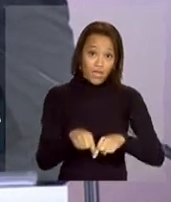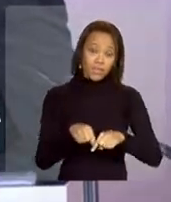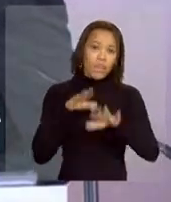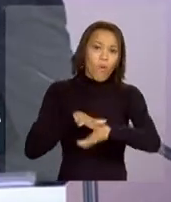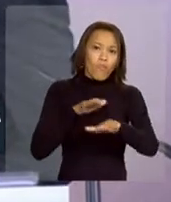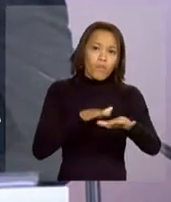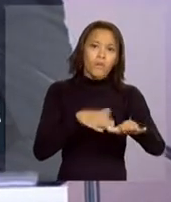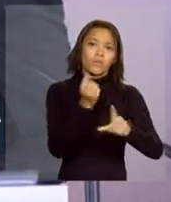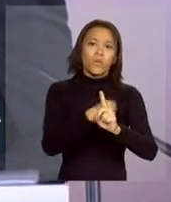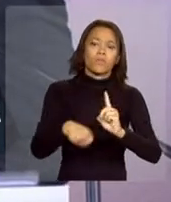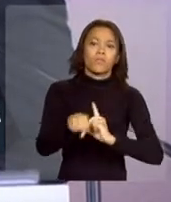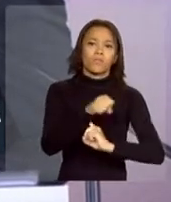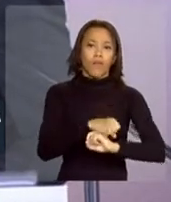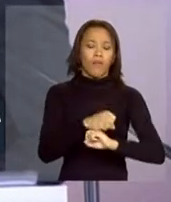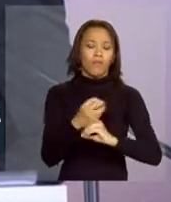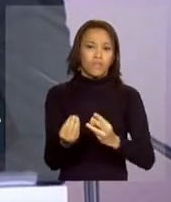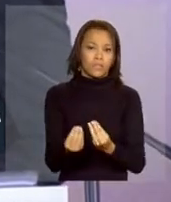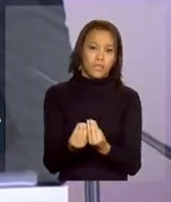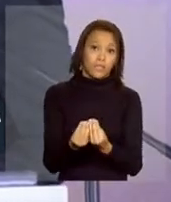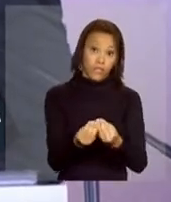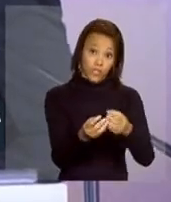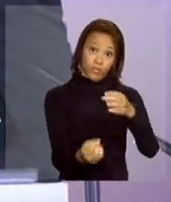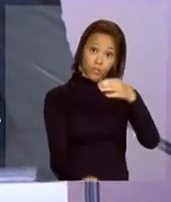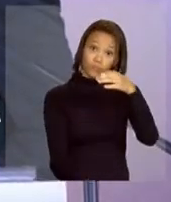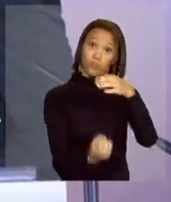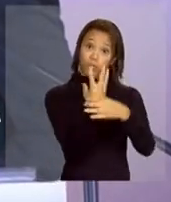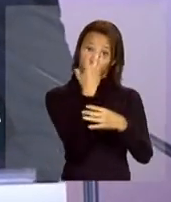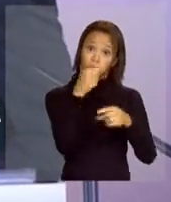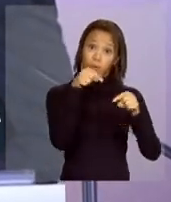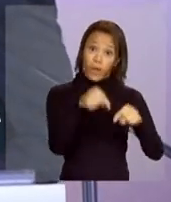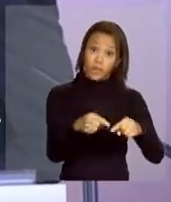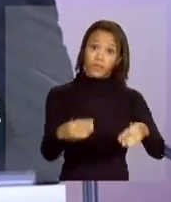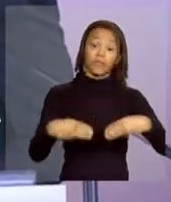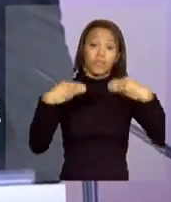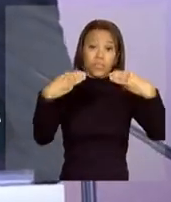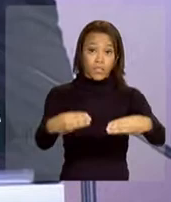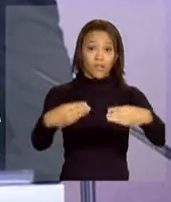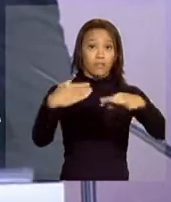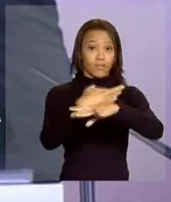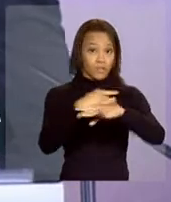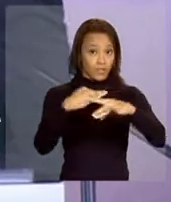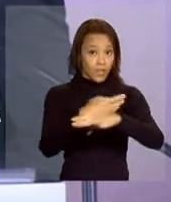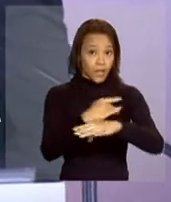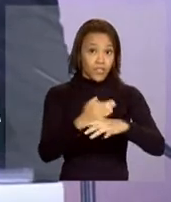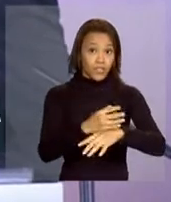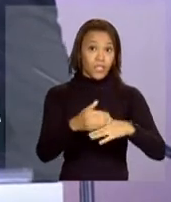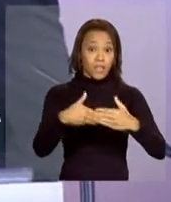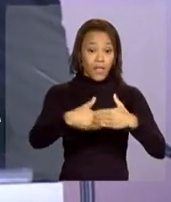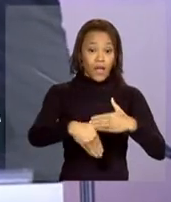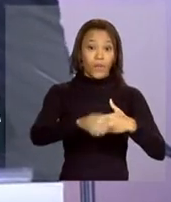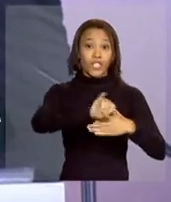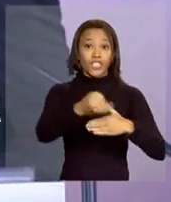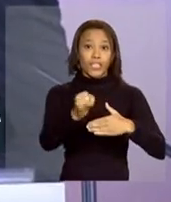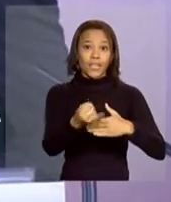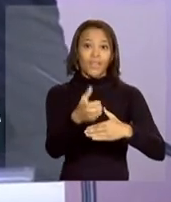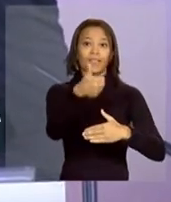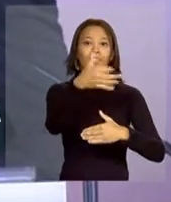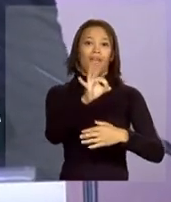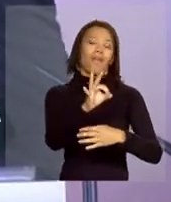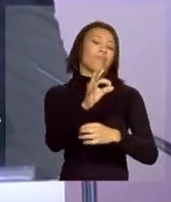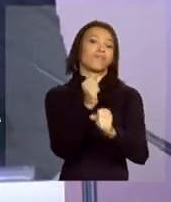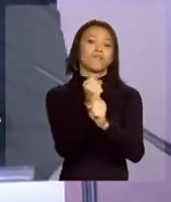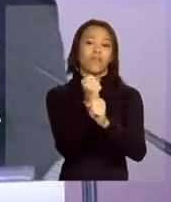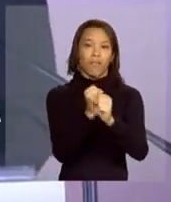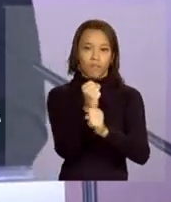que deu origem à criação desse ministério, o Ministério das Cidades, que faz em janeiro 10 anos de idade.